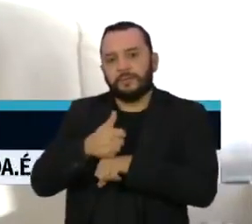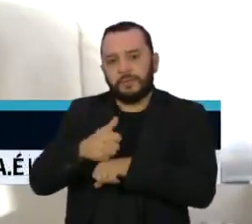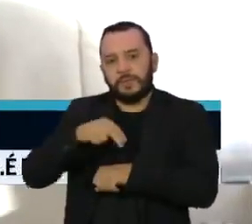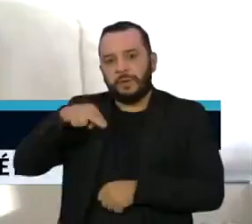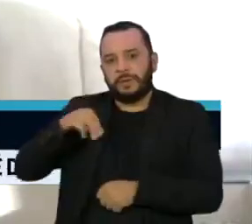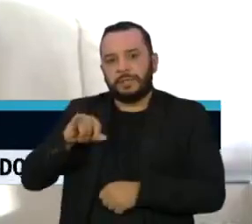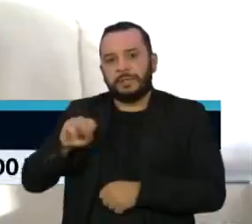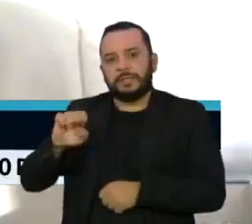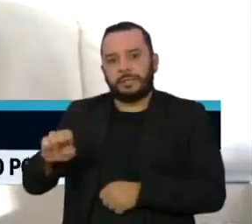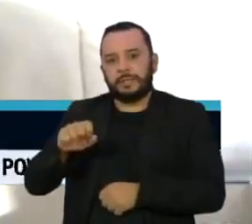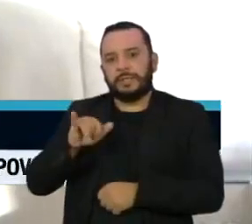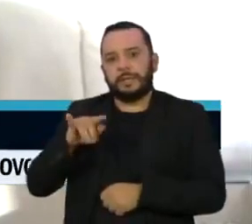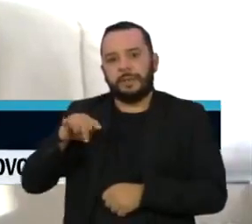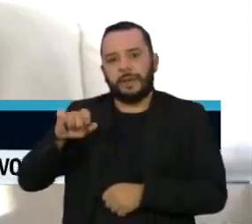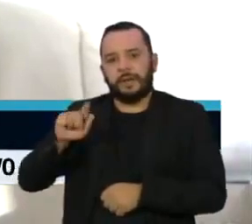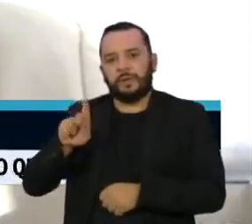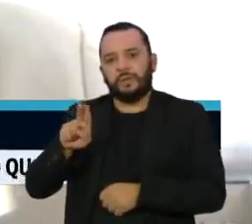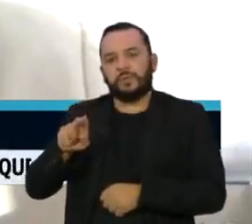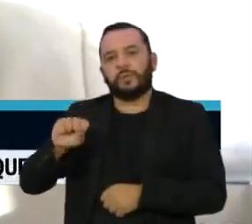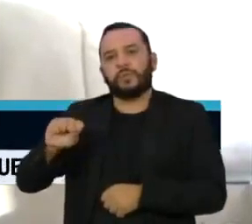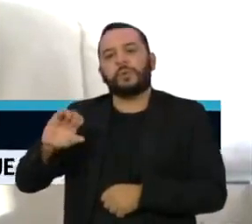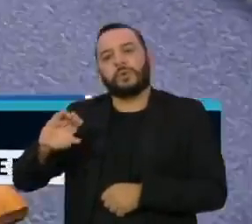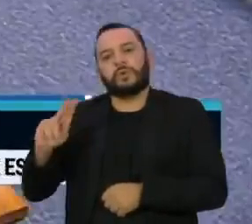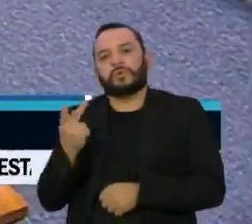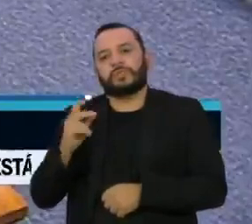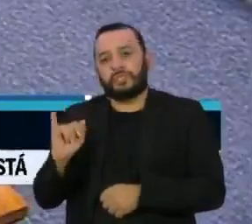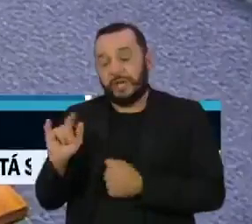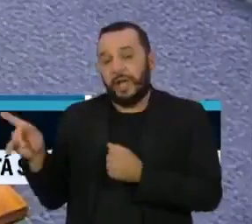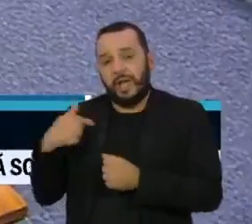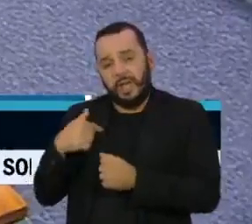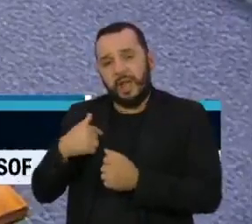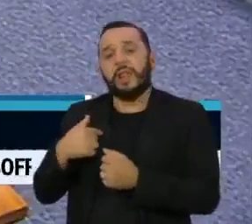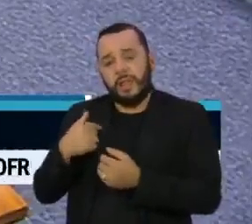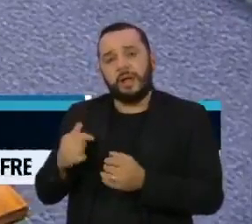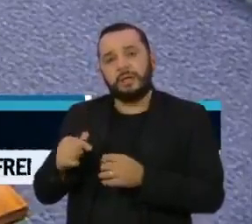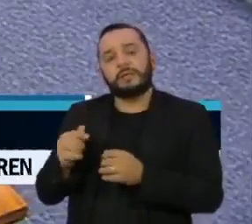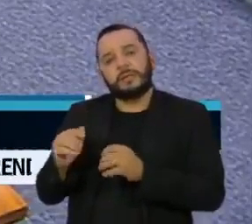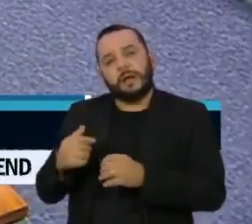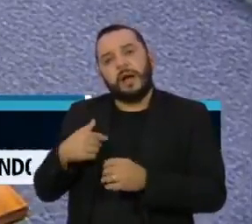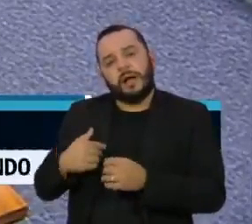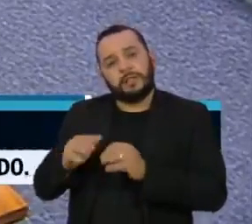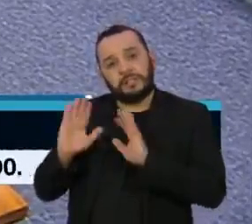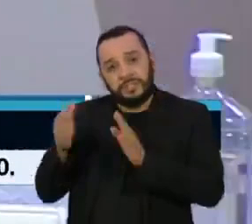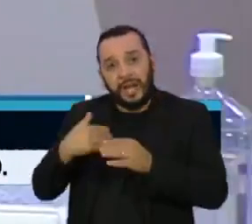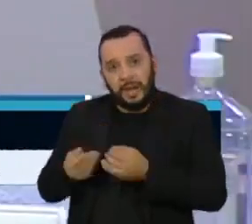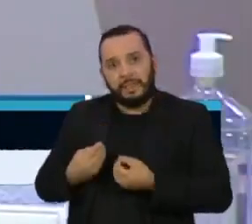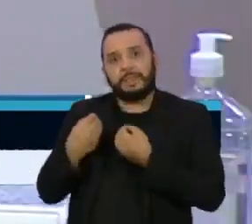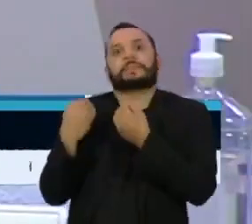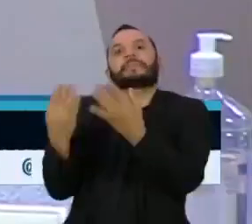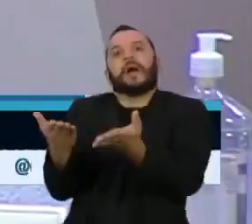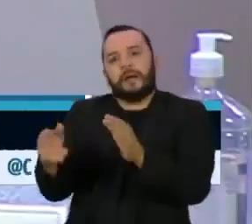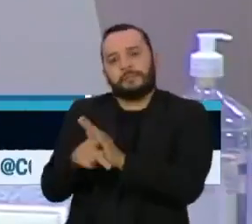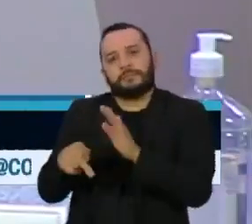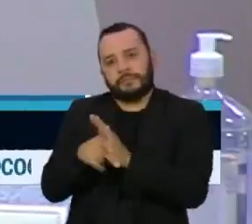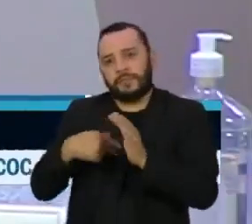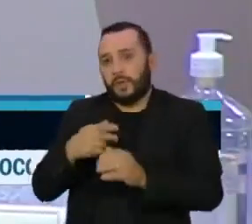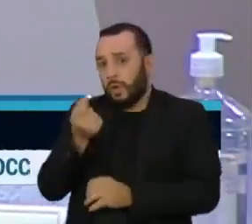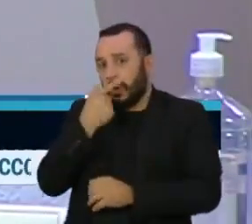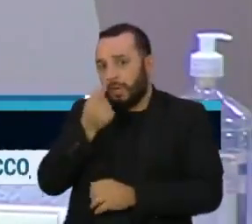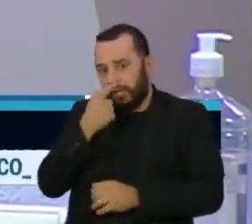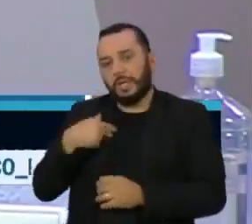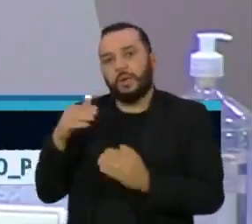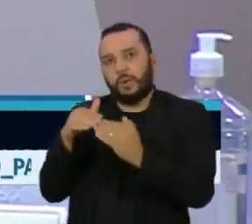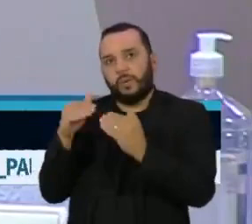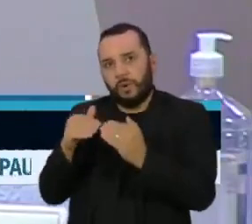Nisi Yamaguchi. Conhecida por ser defensora da cloroquina, Nisi foi citada em depoimento prestado à CPI pelo diretor-presidente da